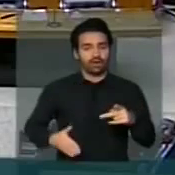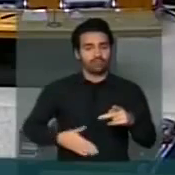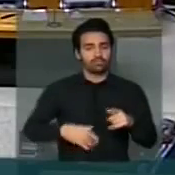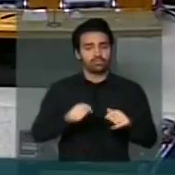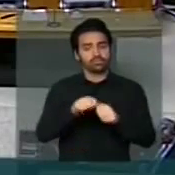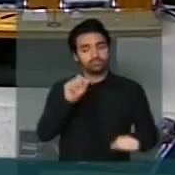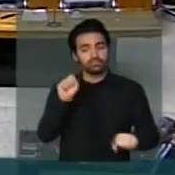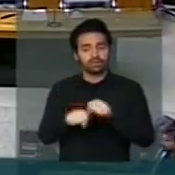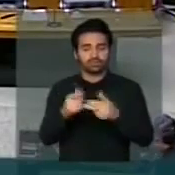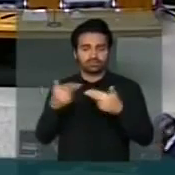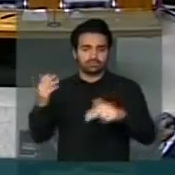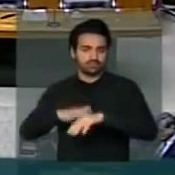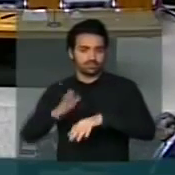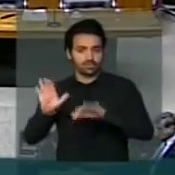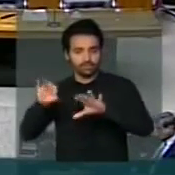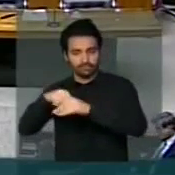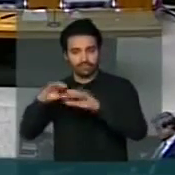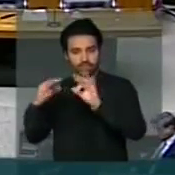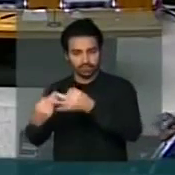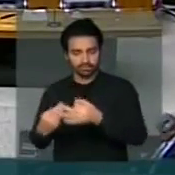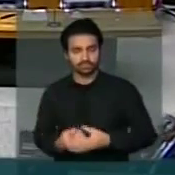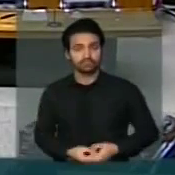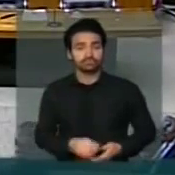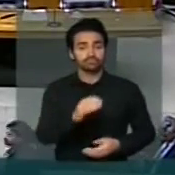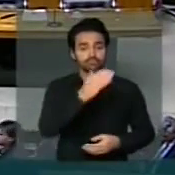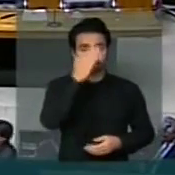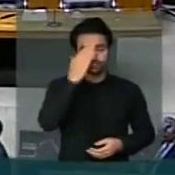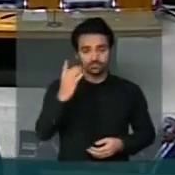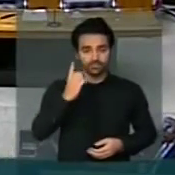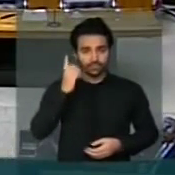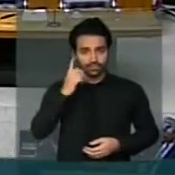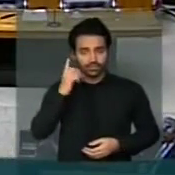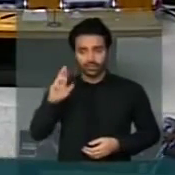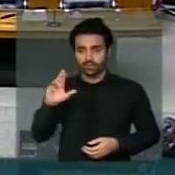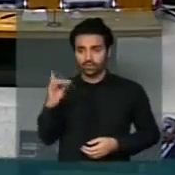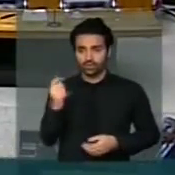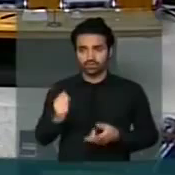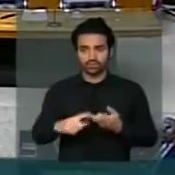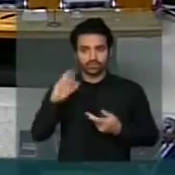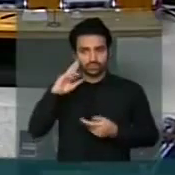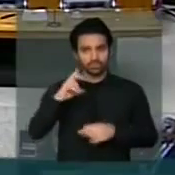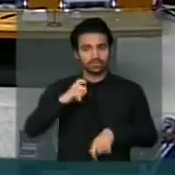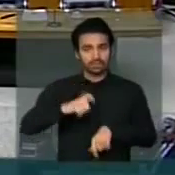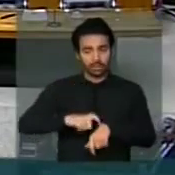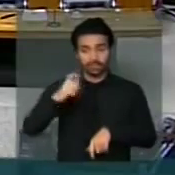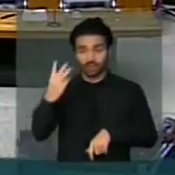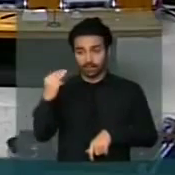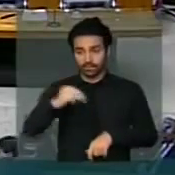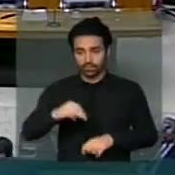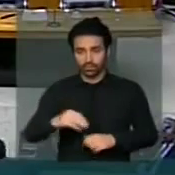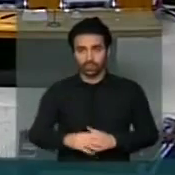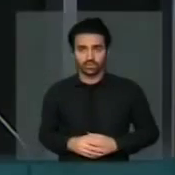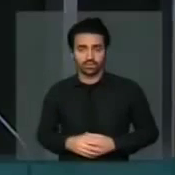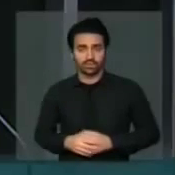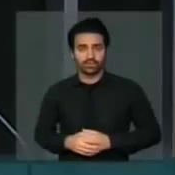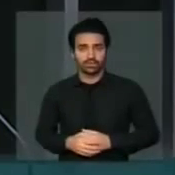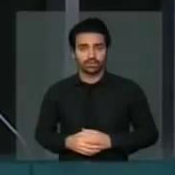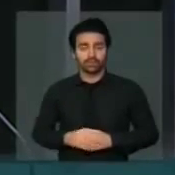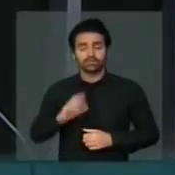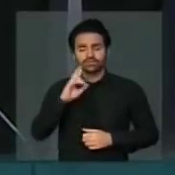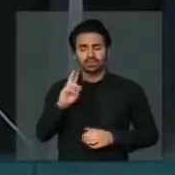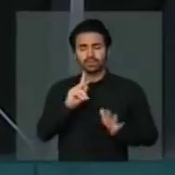Muito obrigado, nome do Estado. Eu agradeço ao nobre deputado Rocha, vossa lei tem três minutos na tribuna. Senhor presidente, é